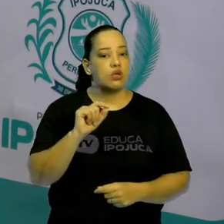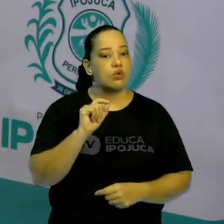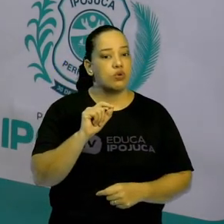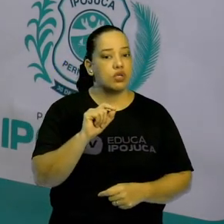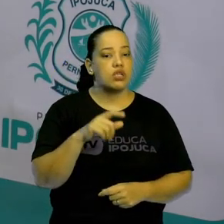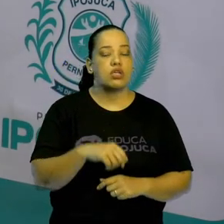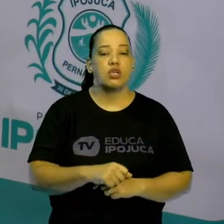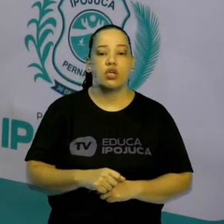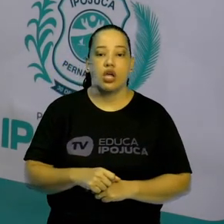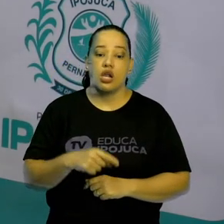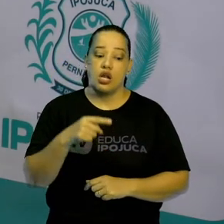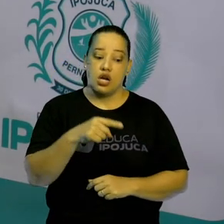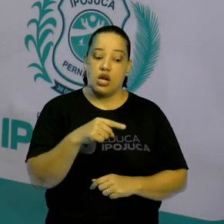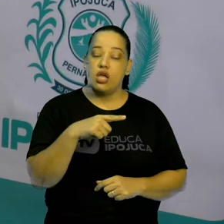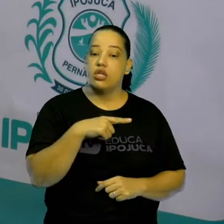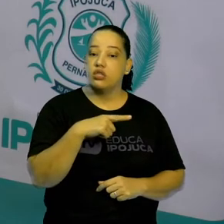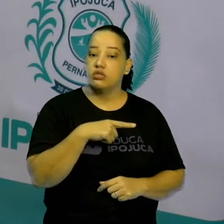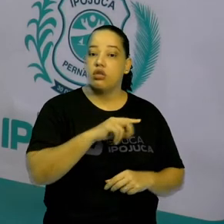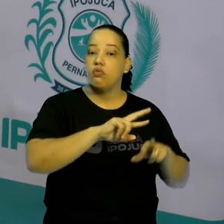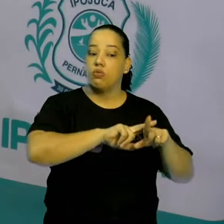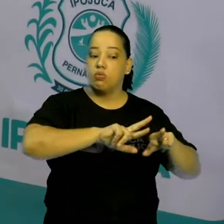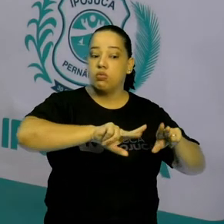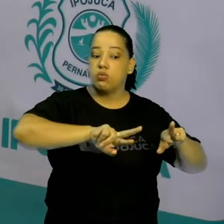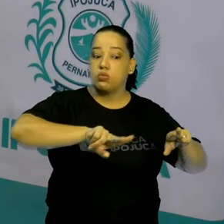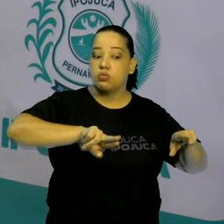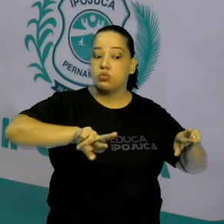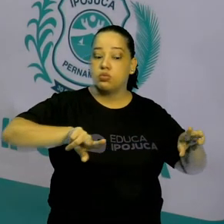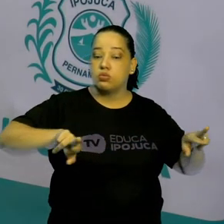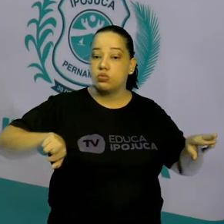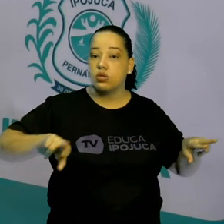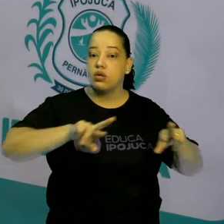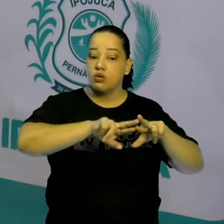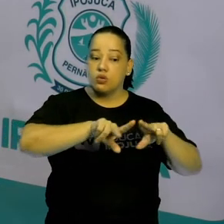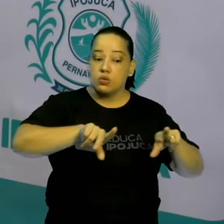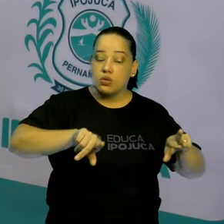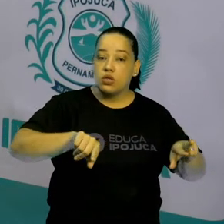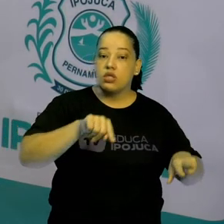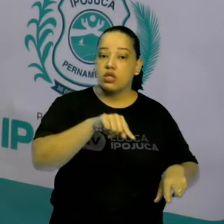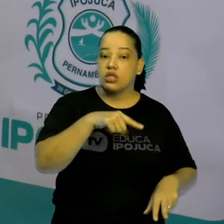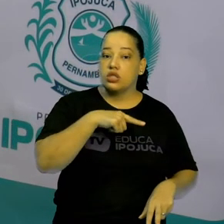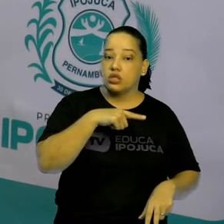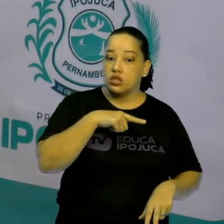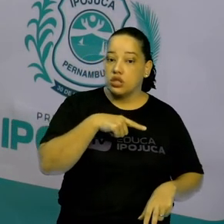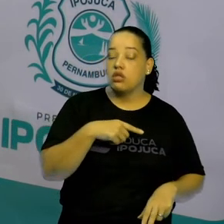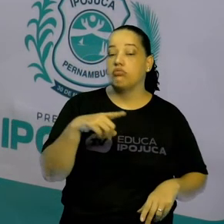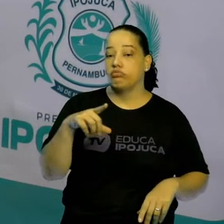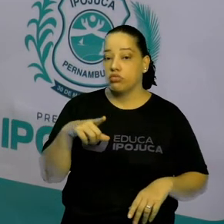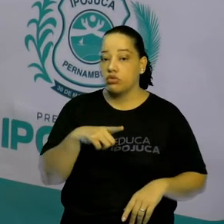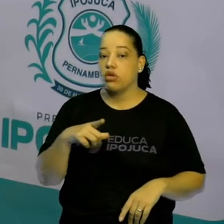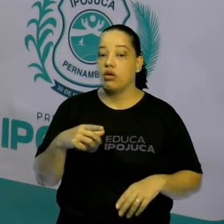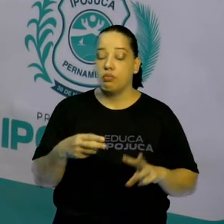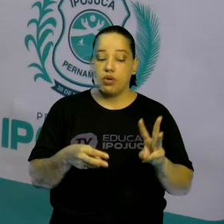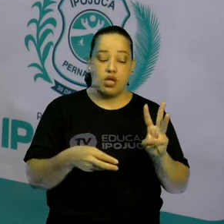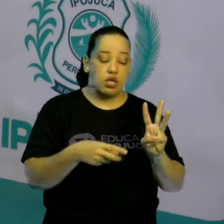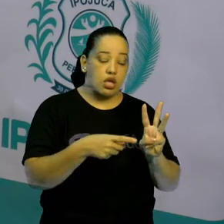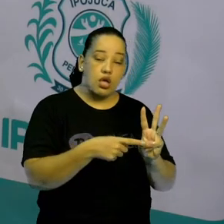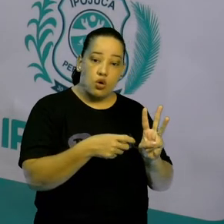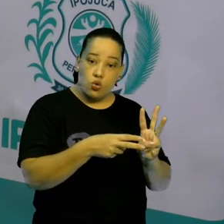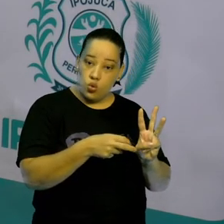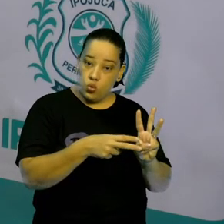grande quantidade de tribos indígenas. Então, seja, a gente tem,